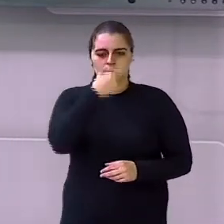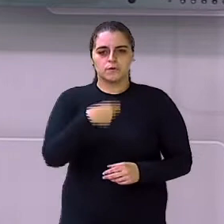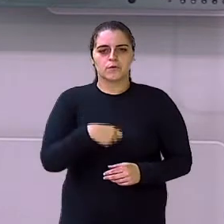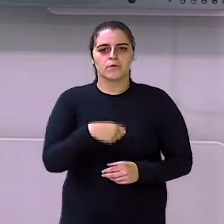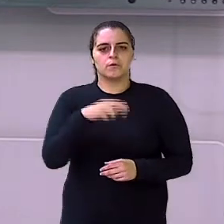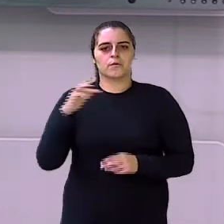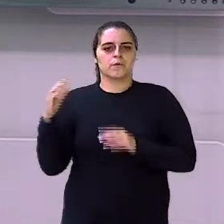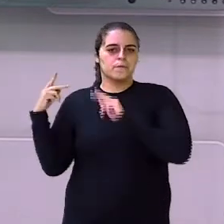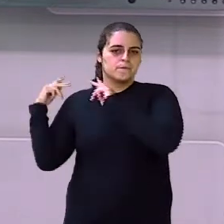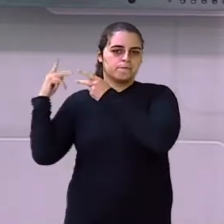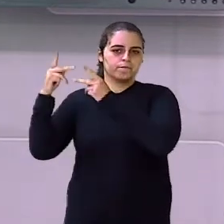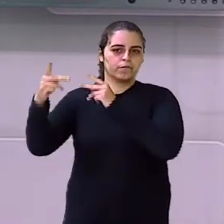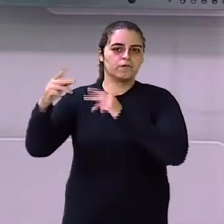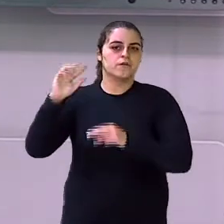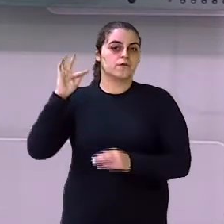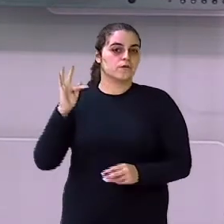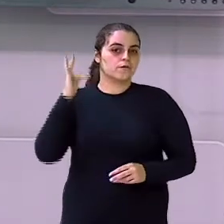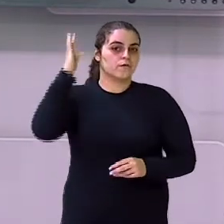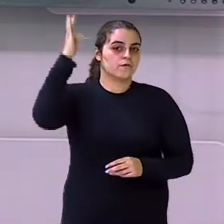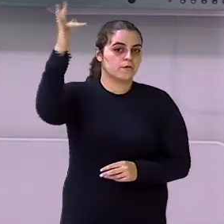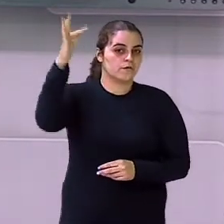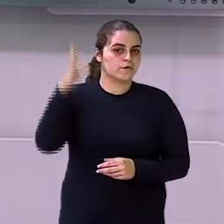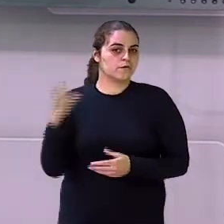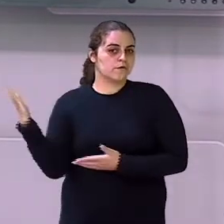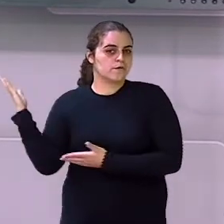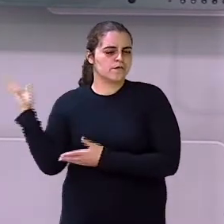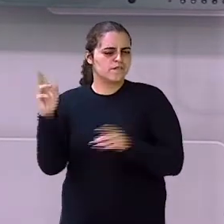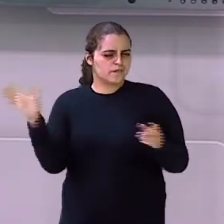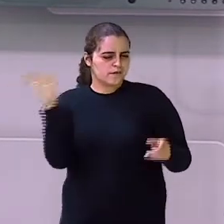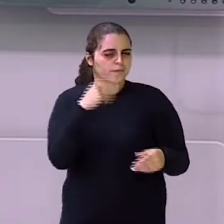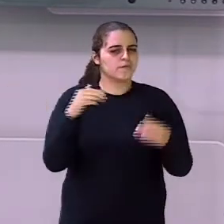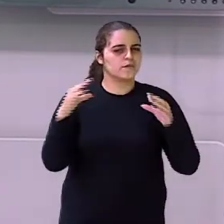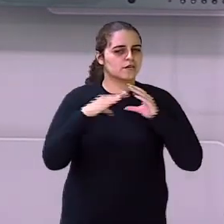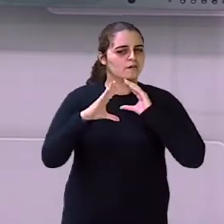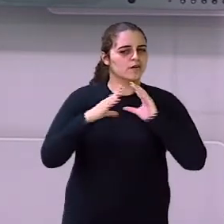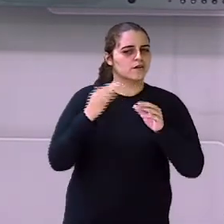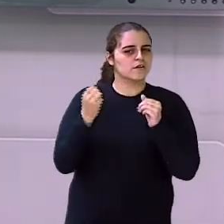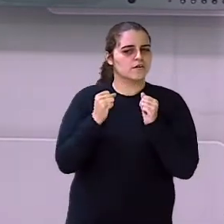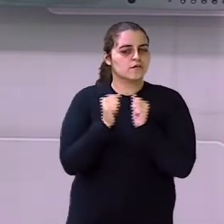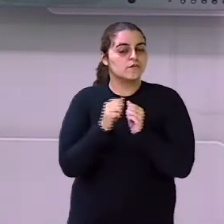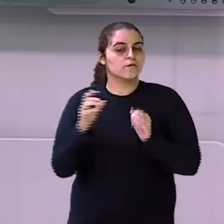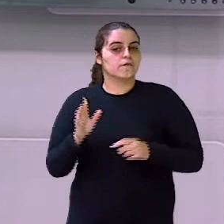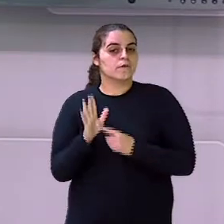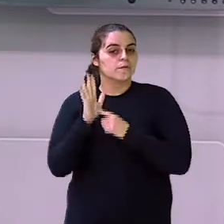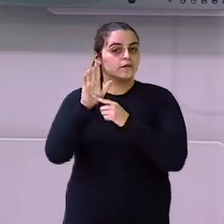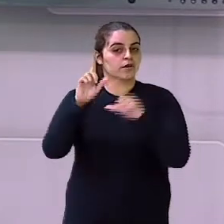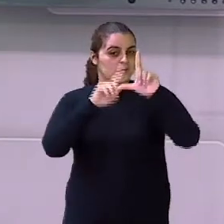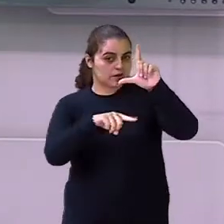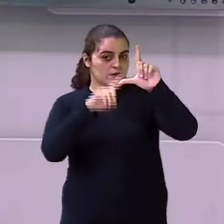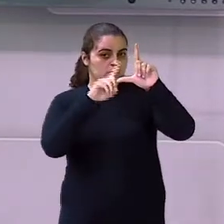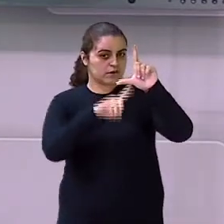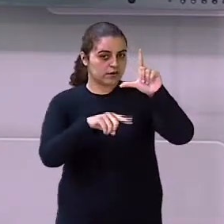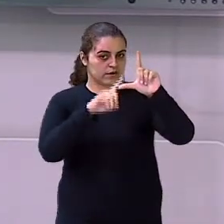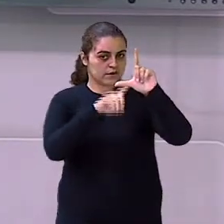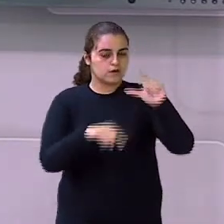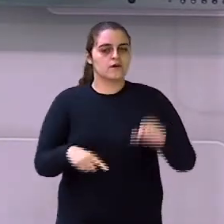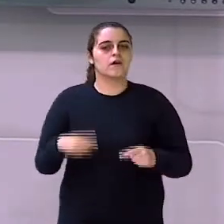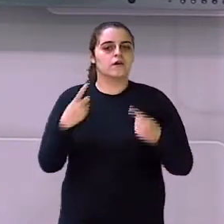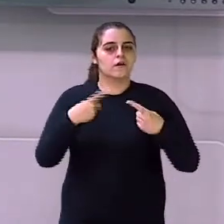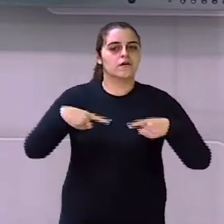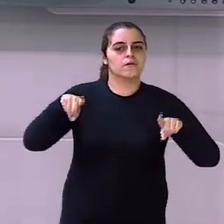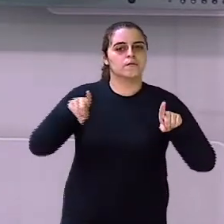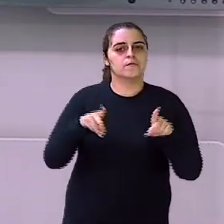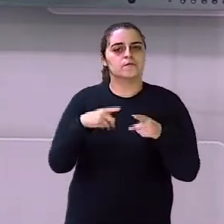música foi Toquinho e Vinícius de Moraes. A professora trouxe a letra da música para vocês. A música vai